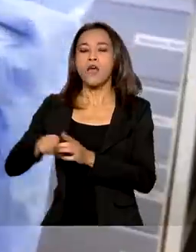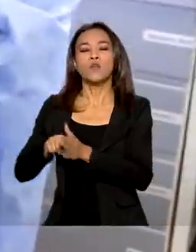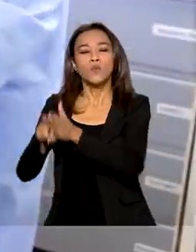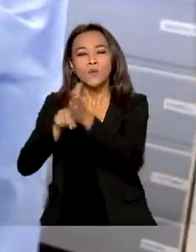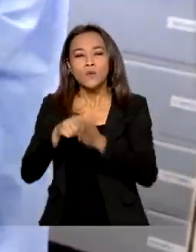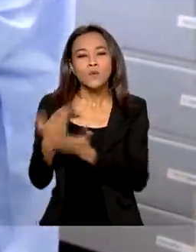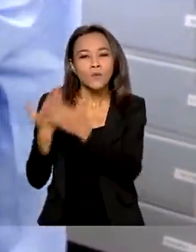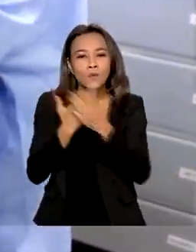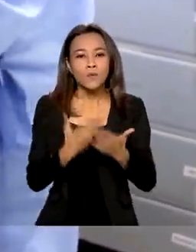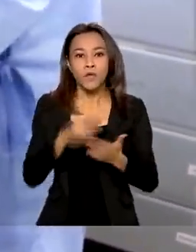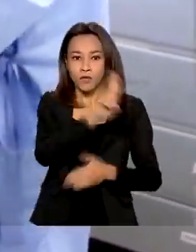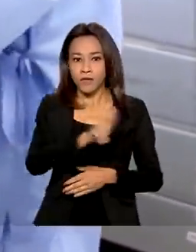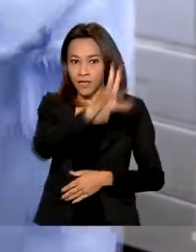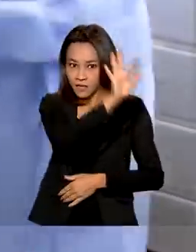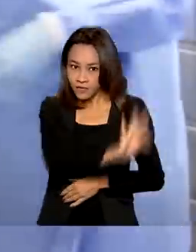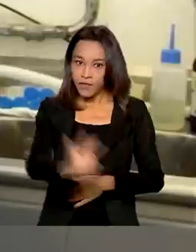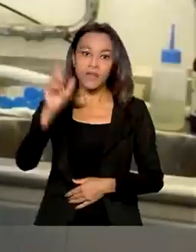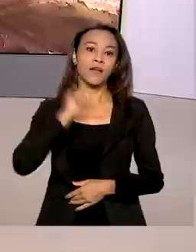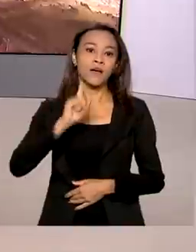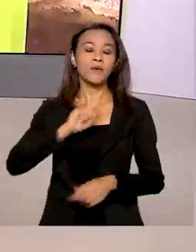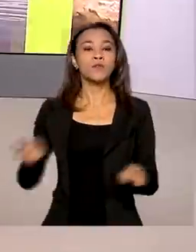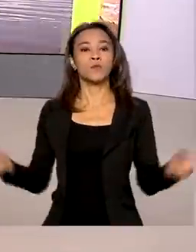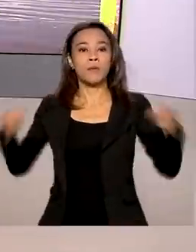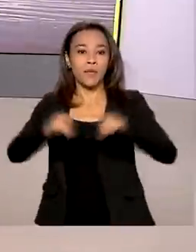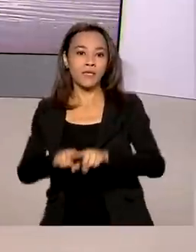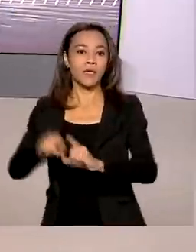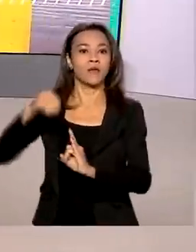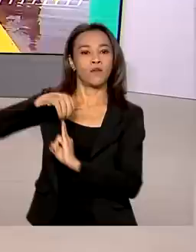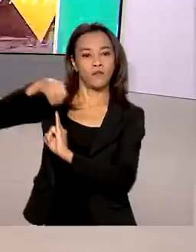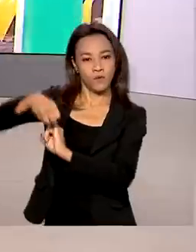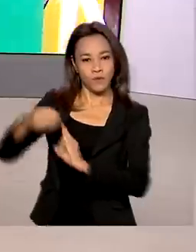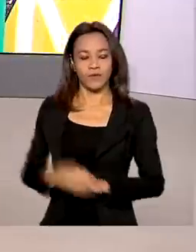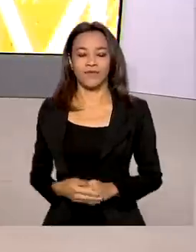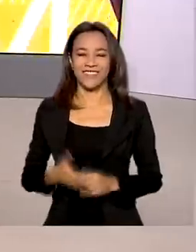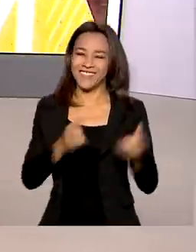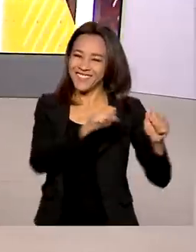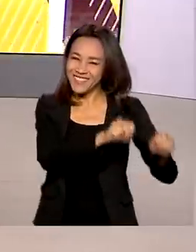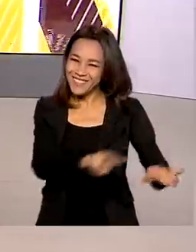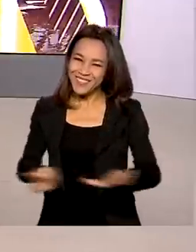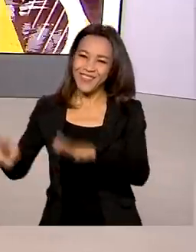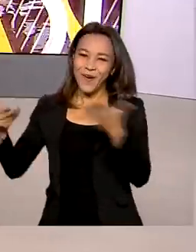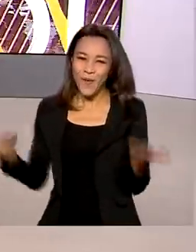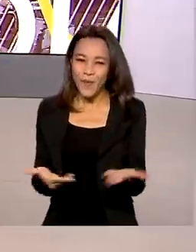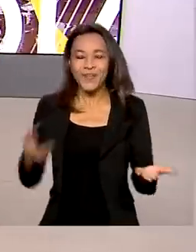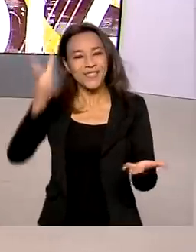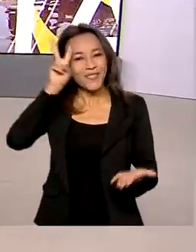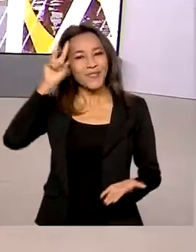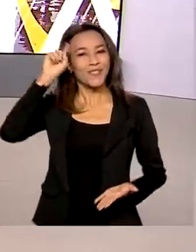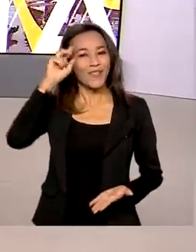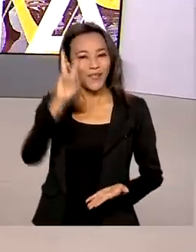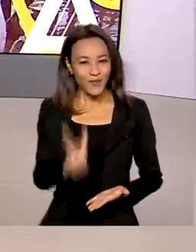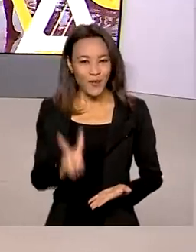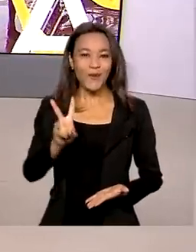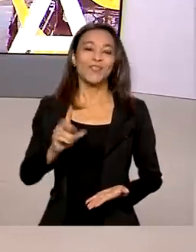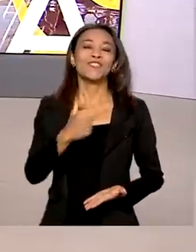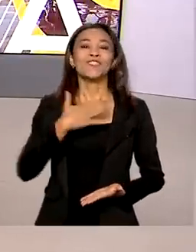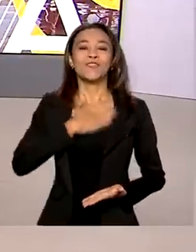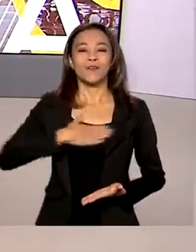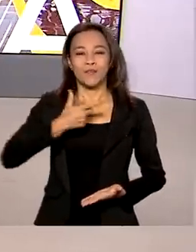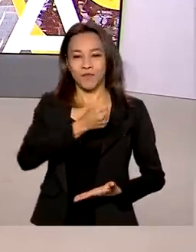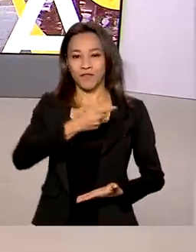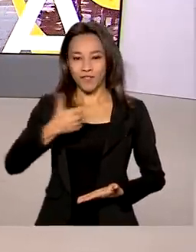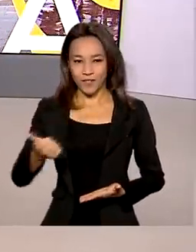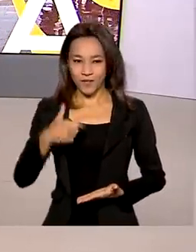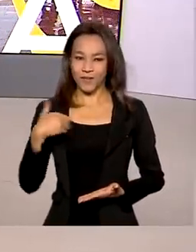Universidade Federal de Minas Gerais e a Fiocruz. Semana começando hoje, segunda-feira, 2 de agosto de 2021.